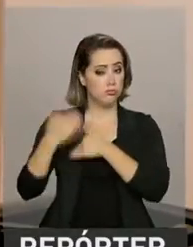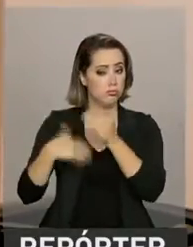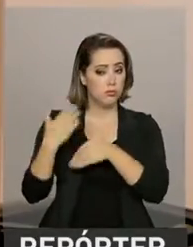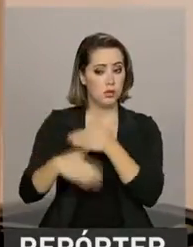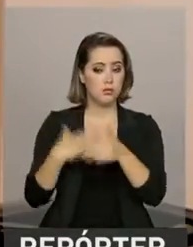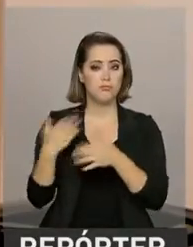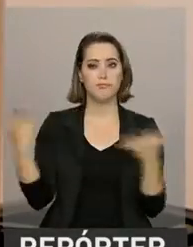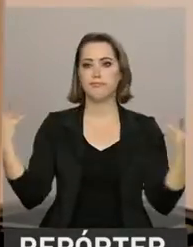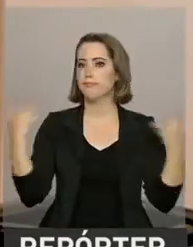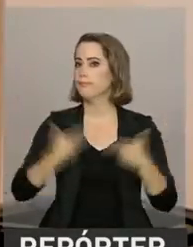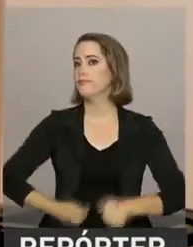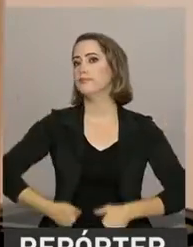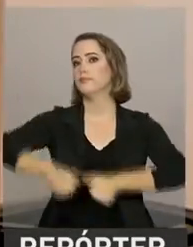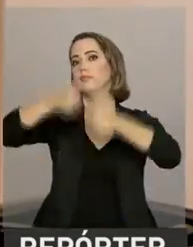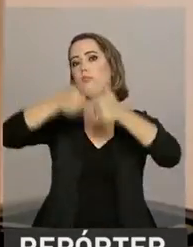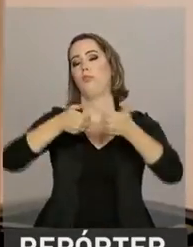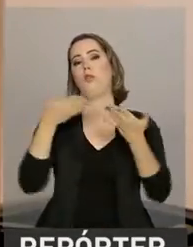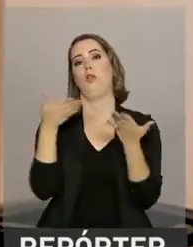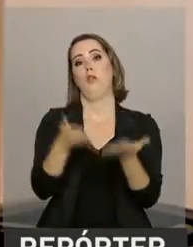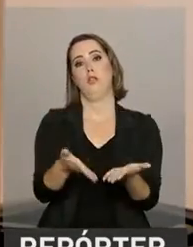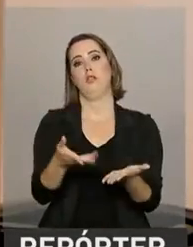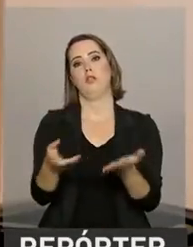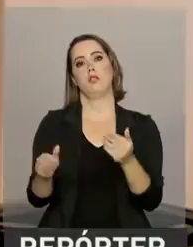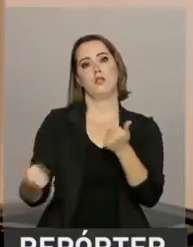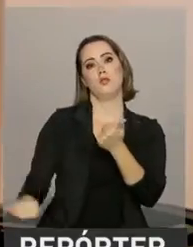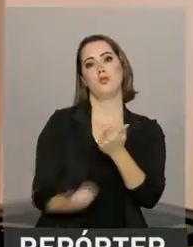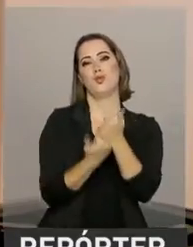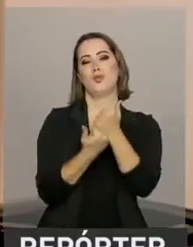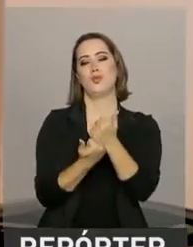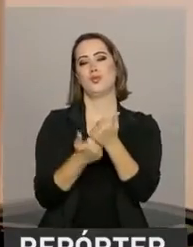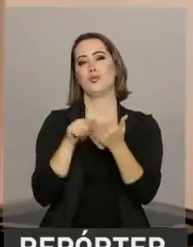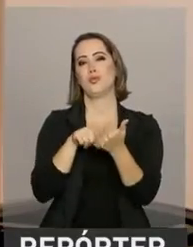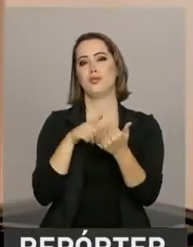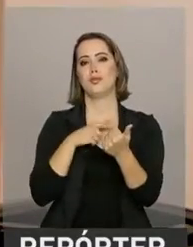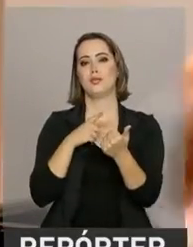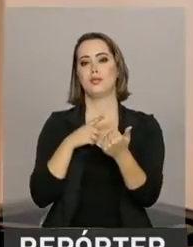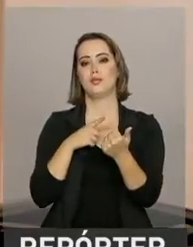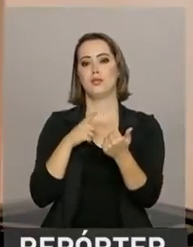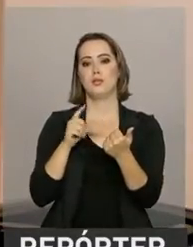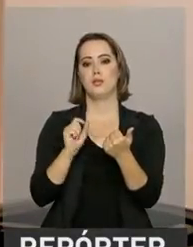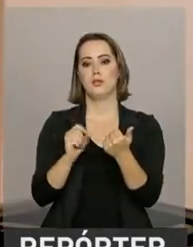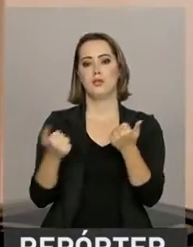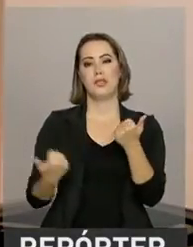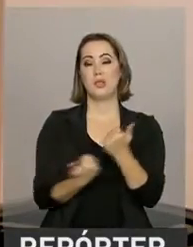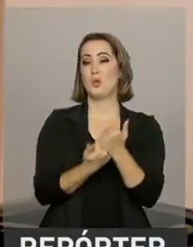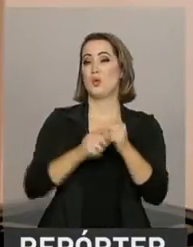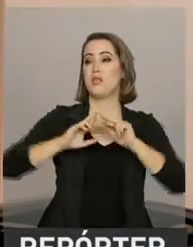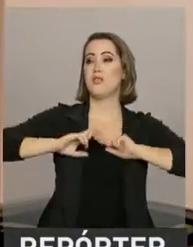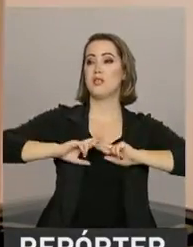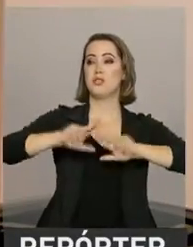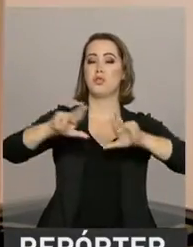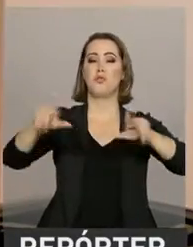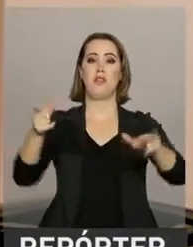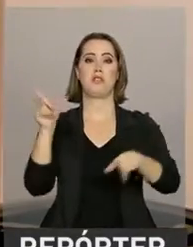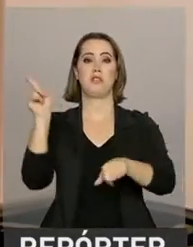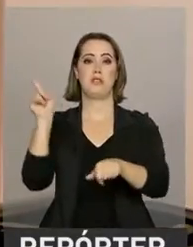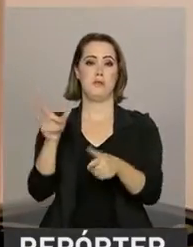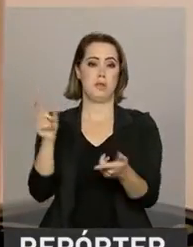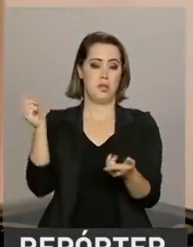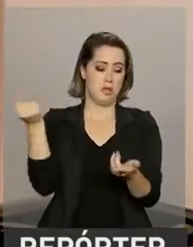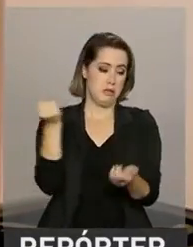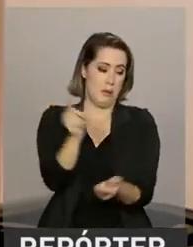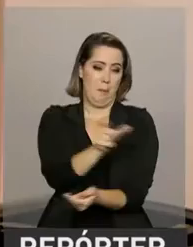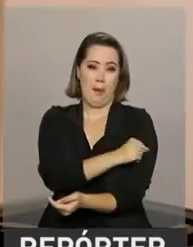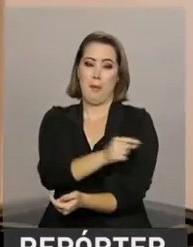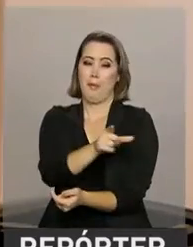incomensurável para essa substituição do que a gente chama de bolos de insulina, que são aquelas aplicações que